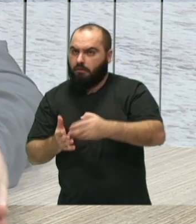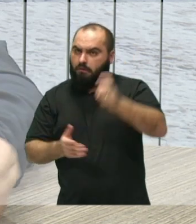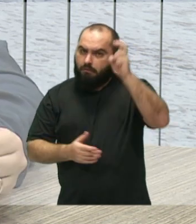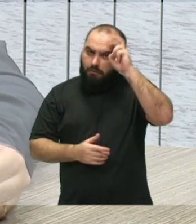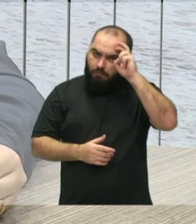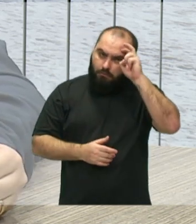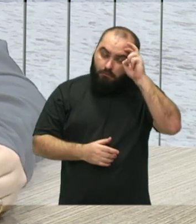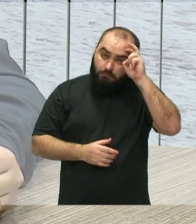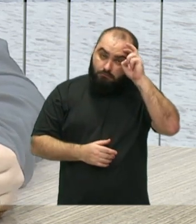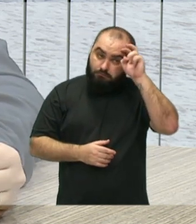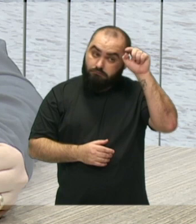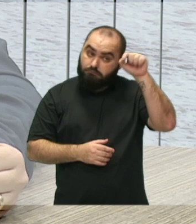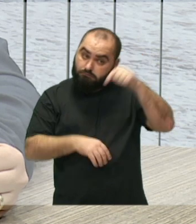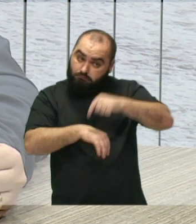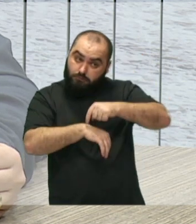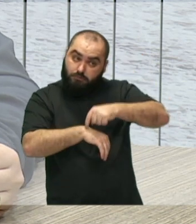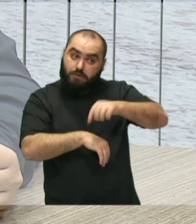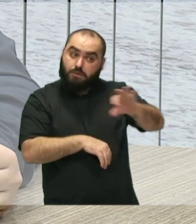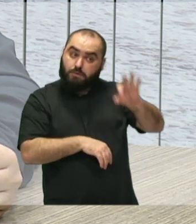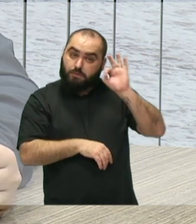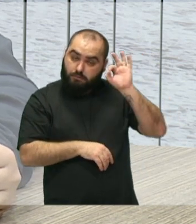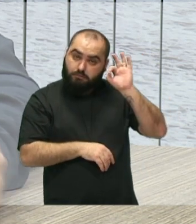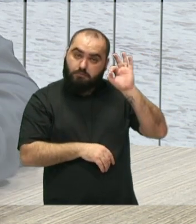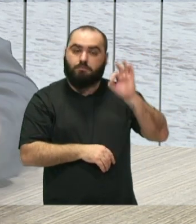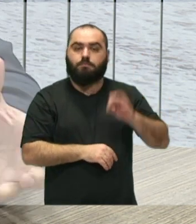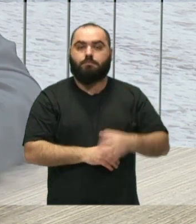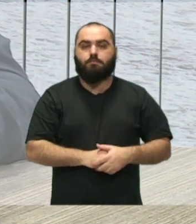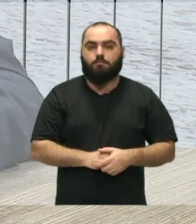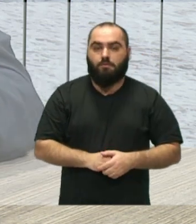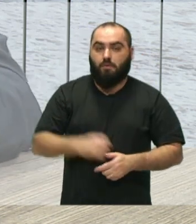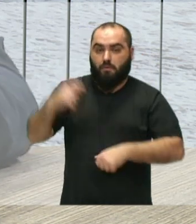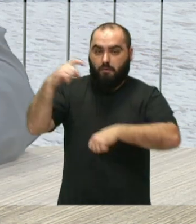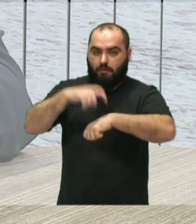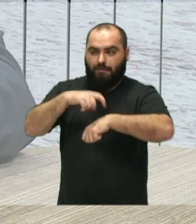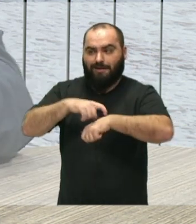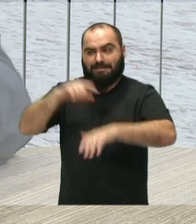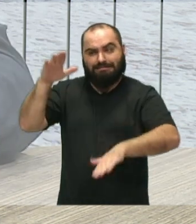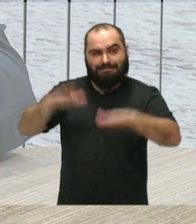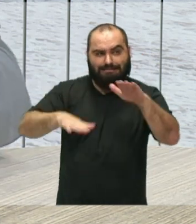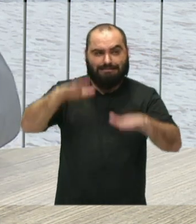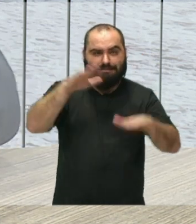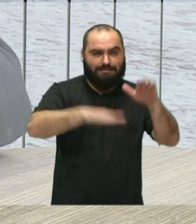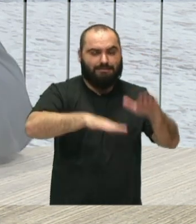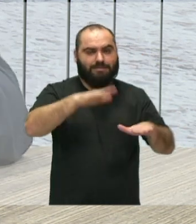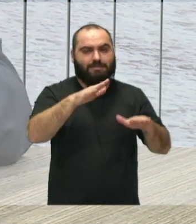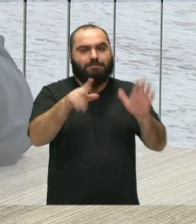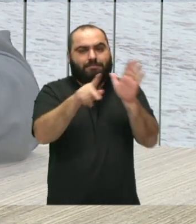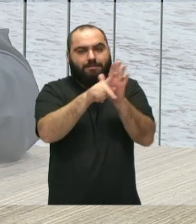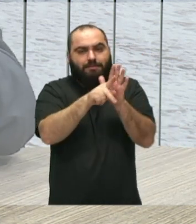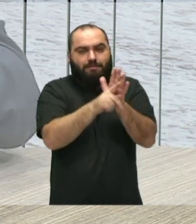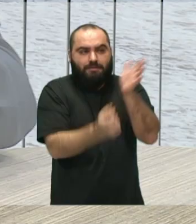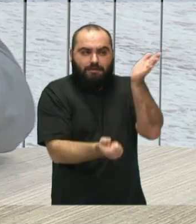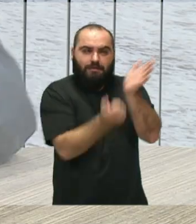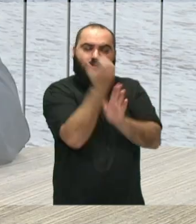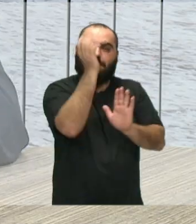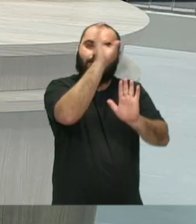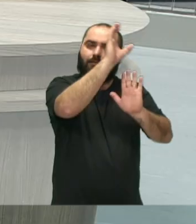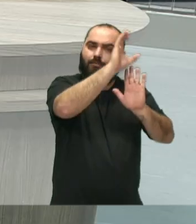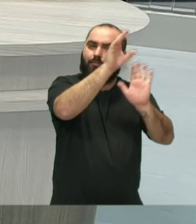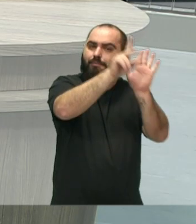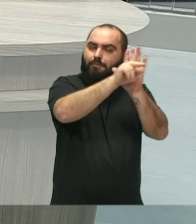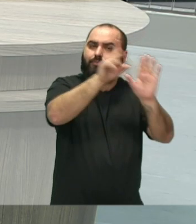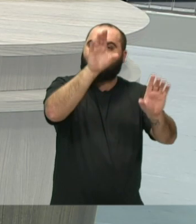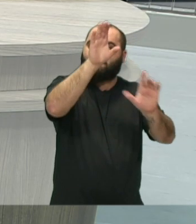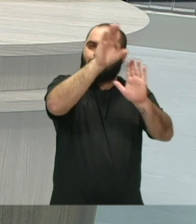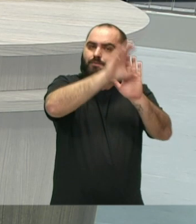naquele turno que você escolheu. E aí os horários dependem da grade curricular que a gente monta conforme os horários dos